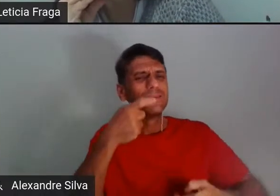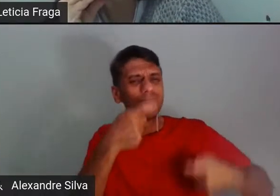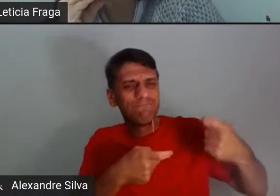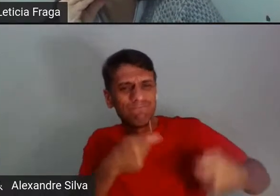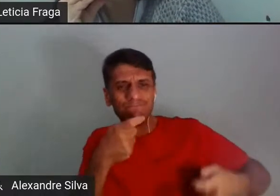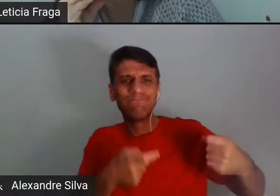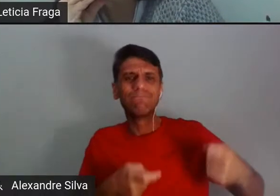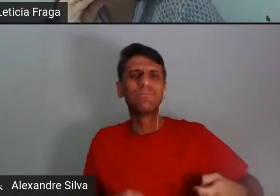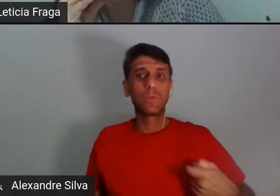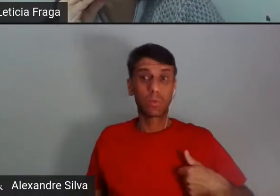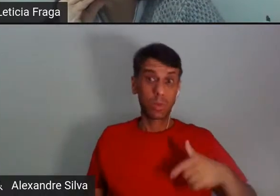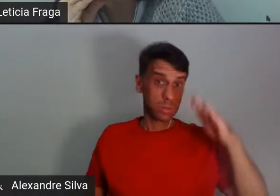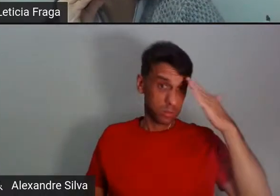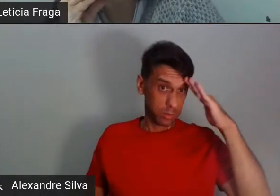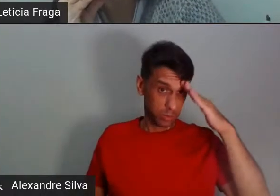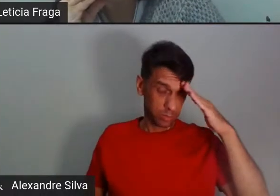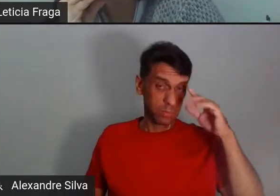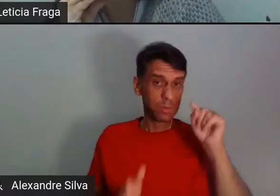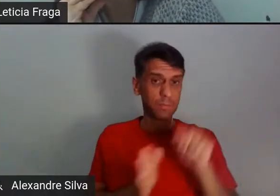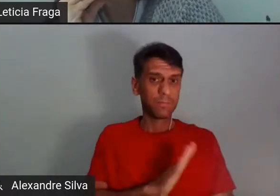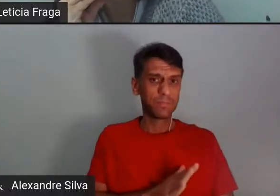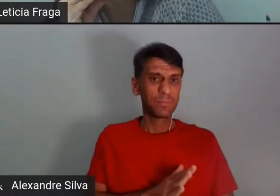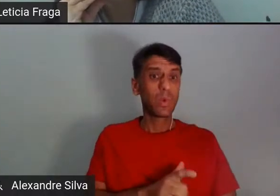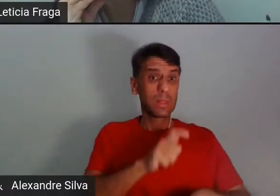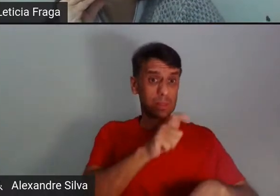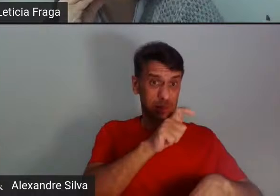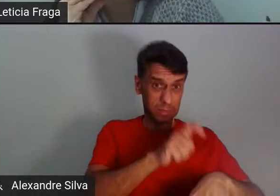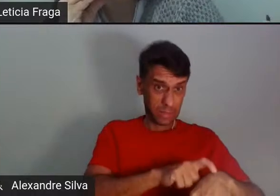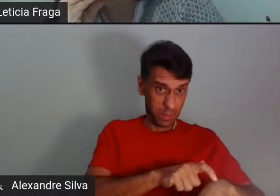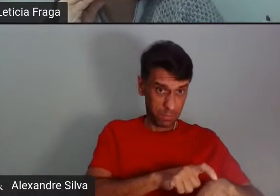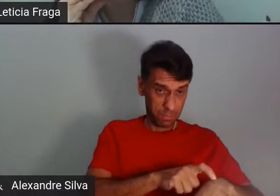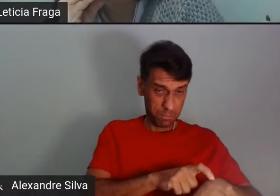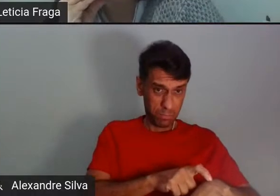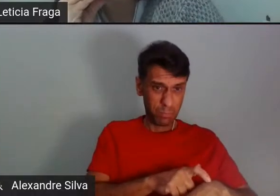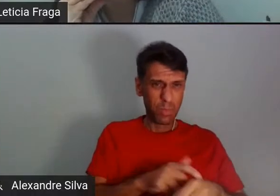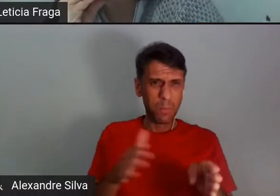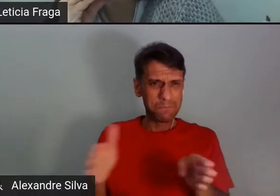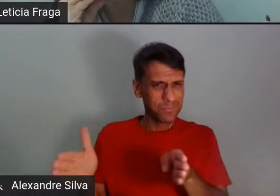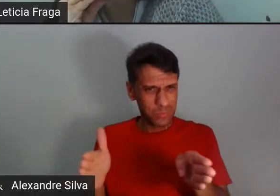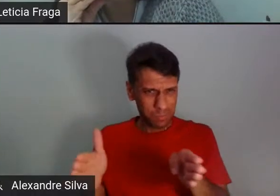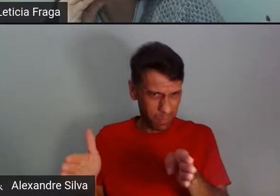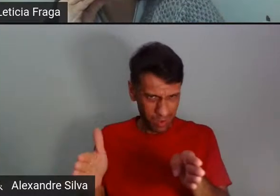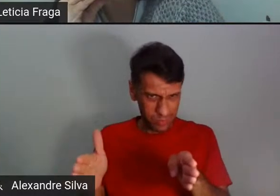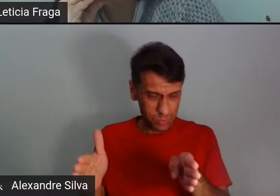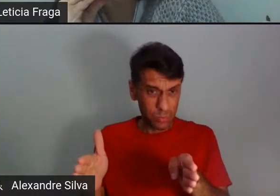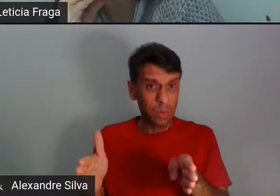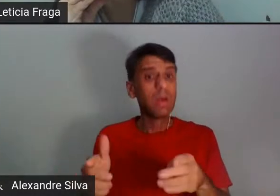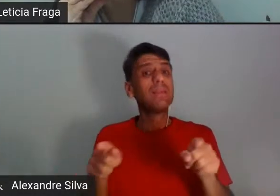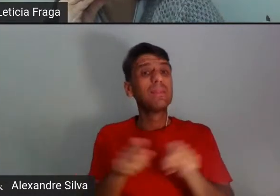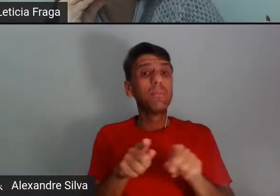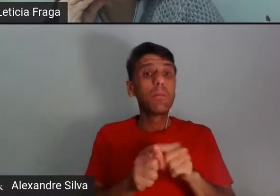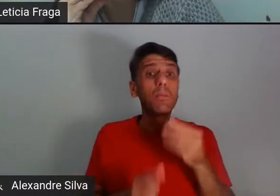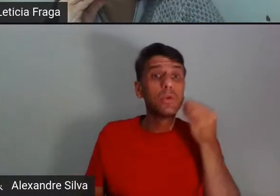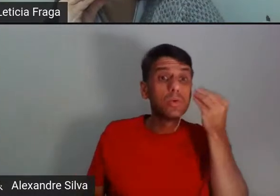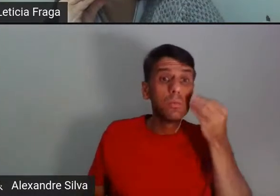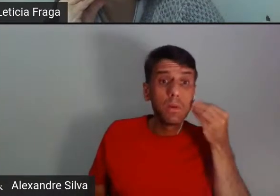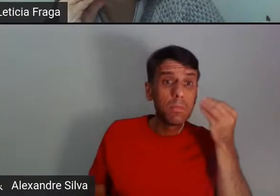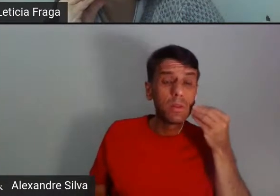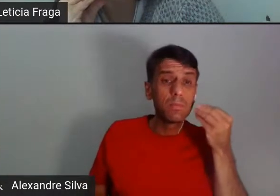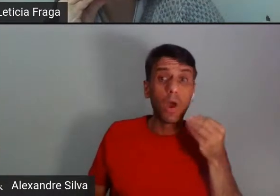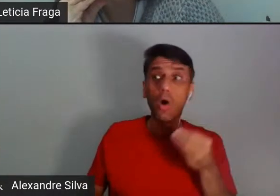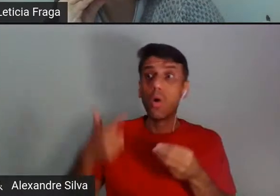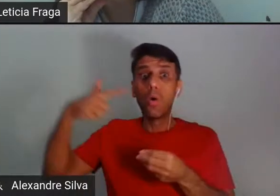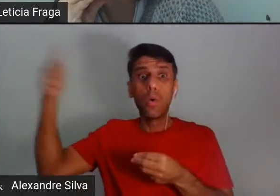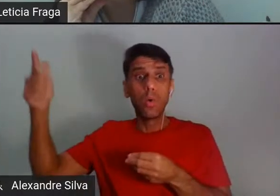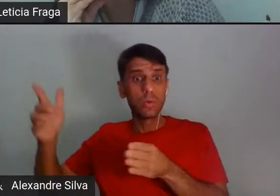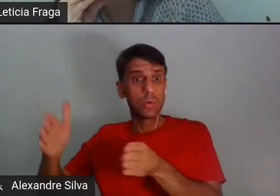pelo menos eu entendi dessa pergunta, tempo-espaço, né? Como é que ele... A gente pode experimentar esse outro tempo